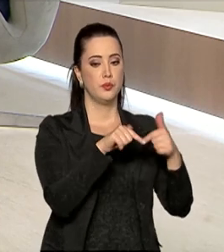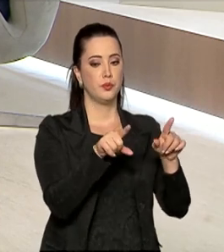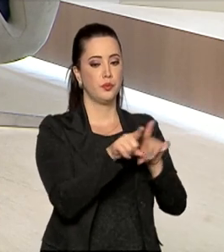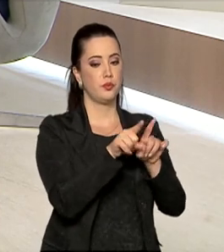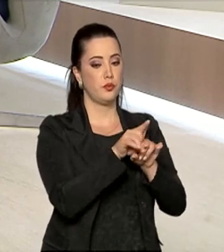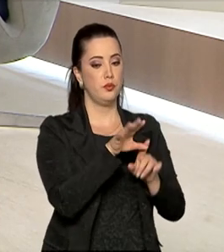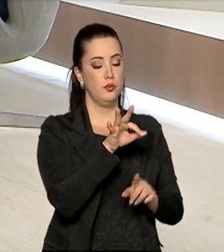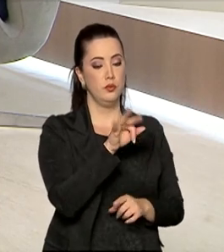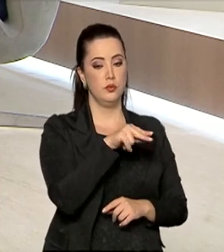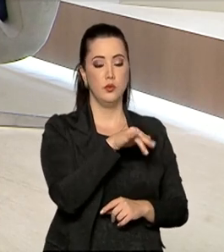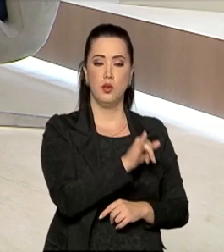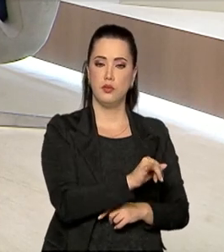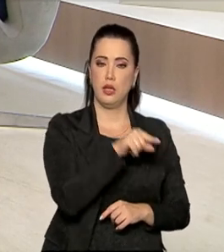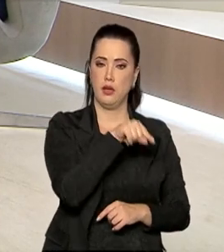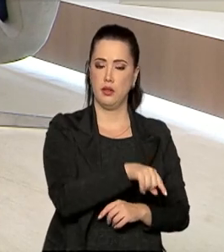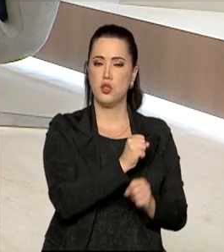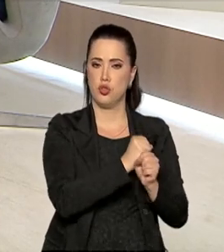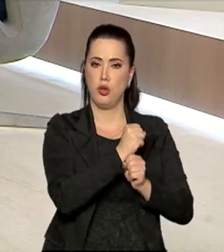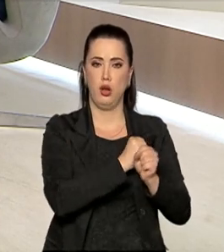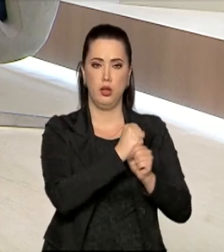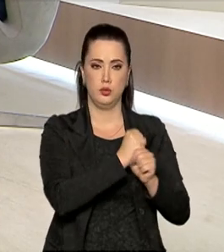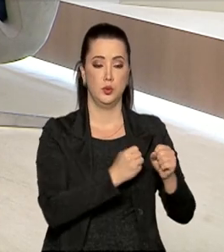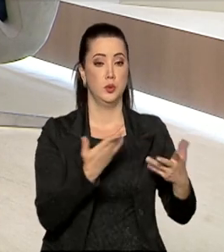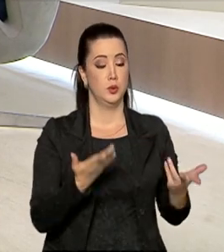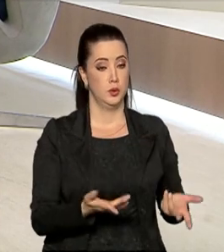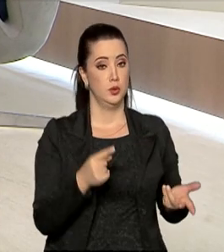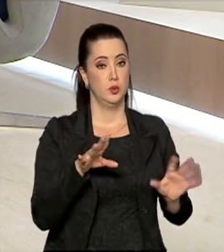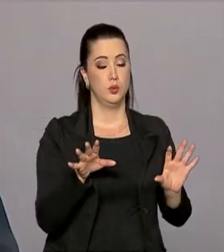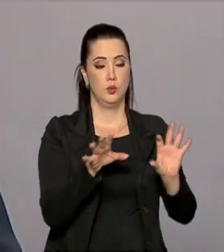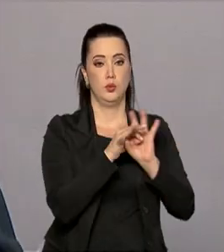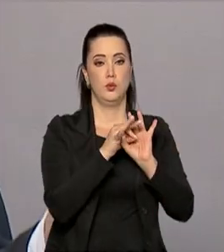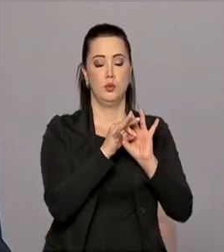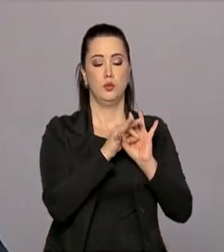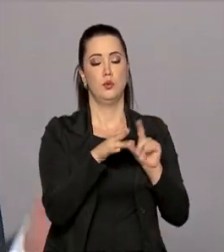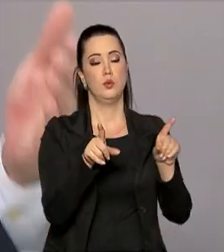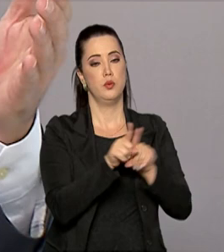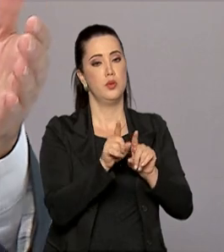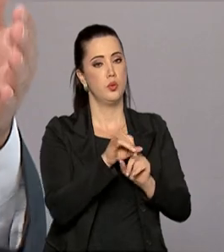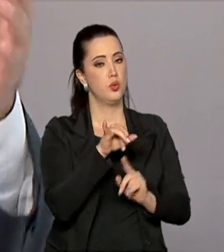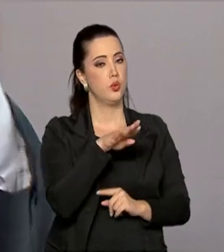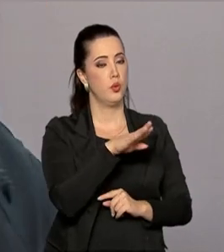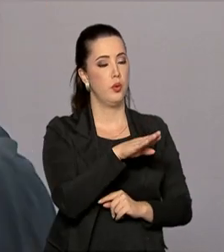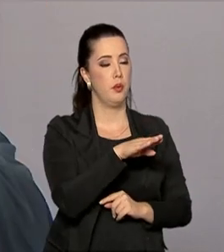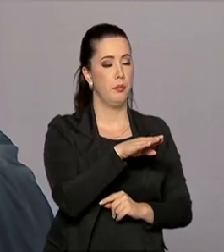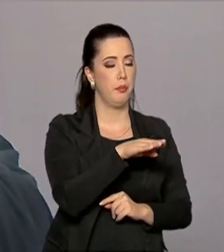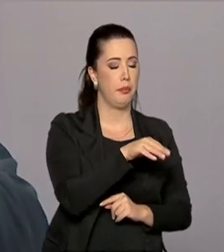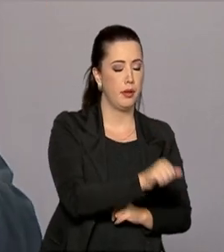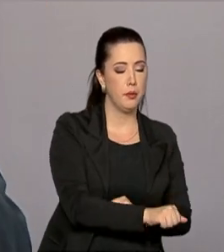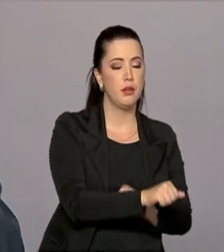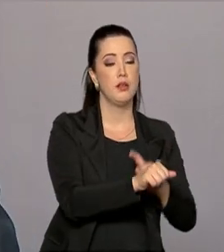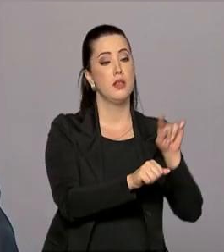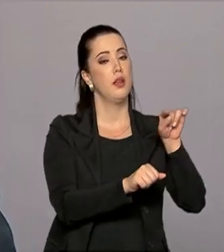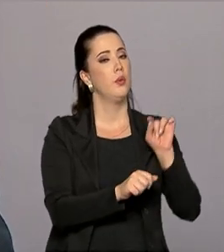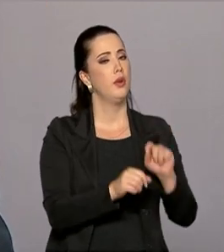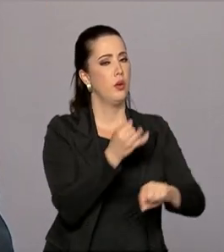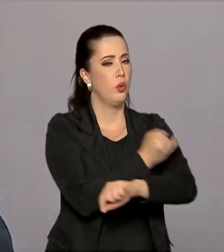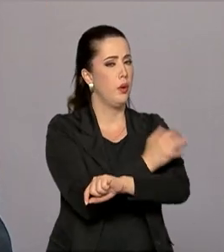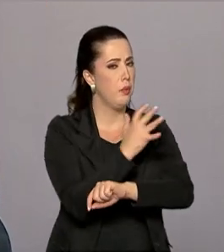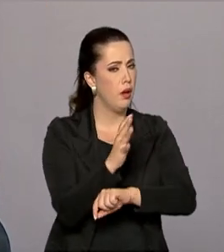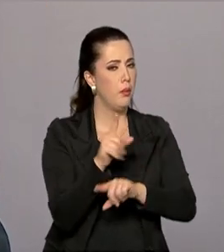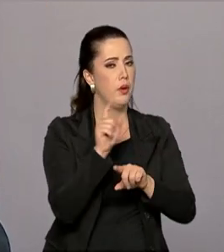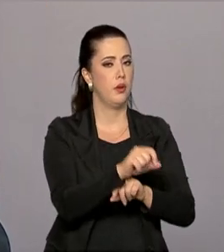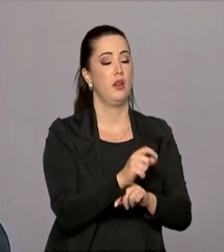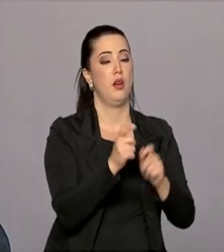da FUNAI deste ano, além da instrução normativa conjunta com o IBAMA, foi a ampliação dos